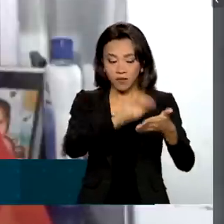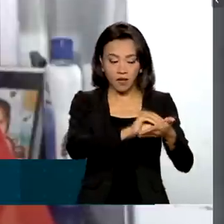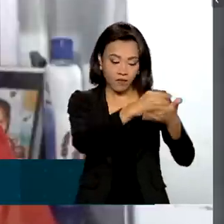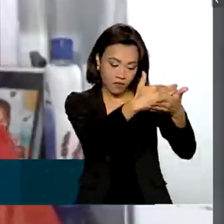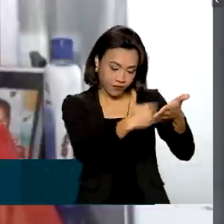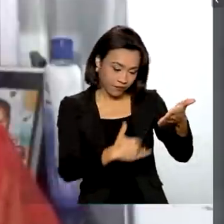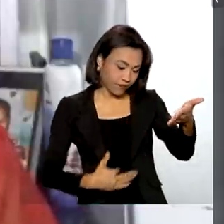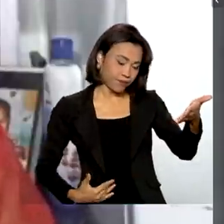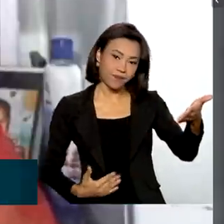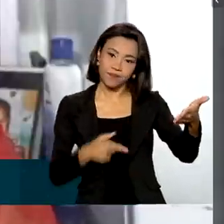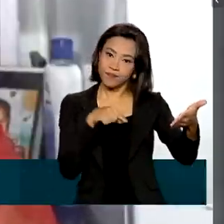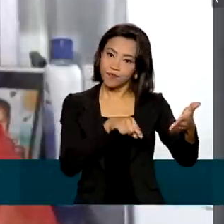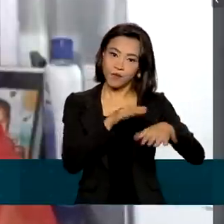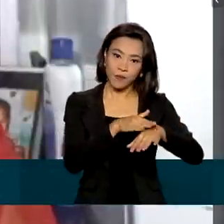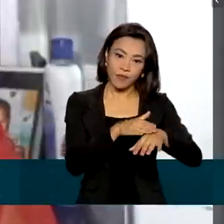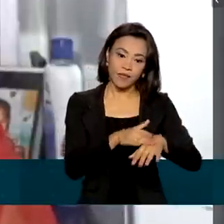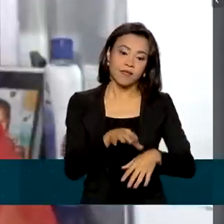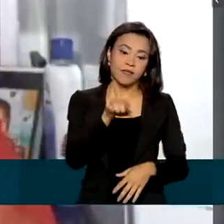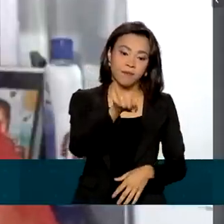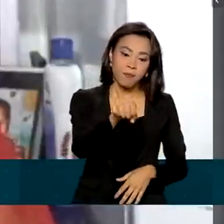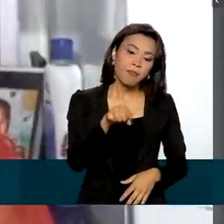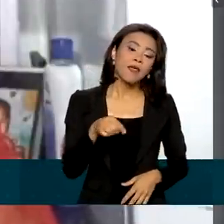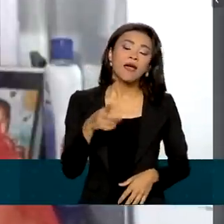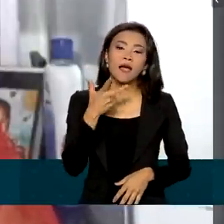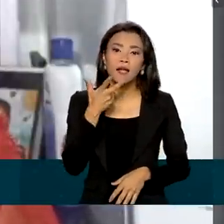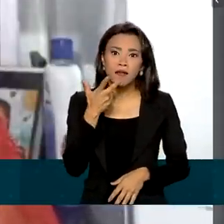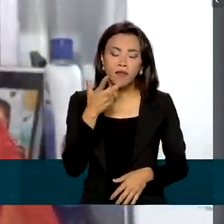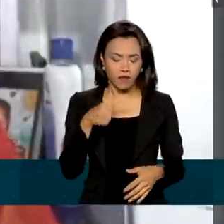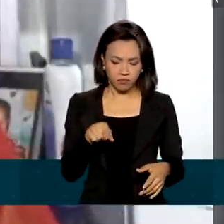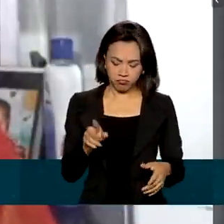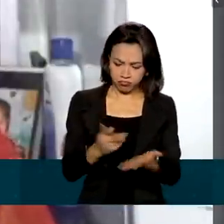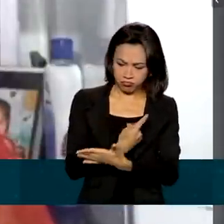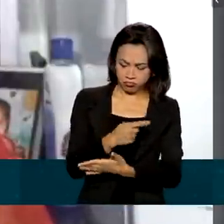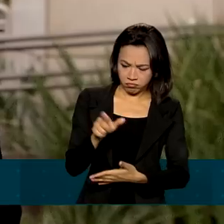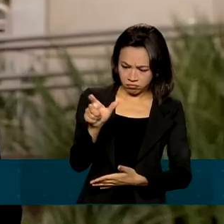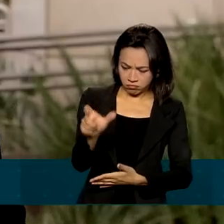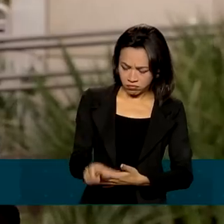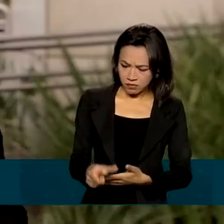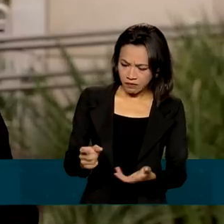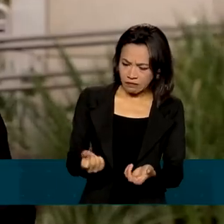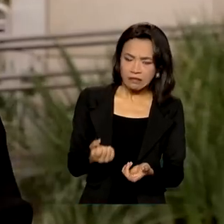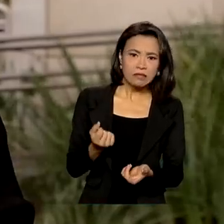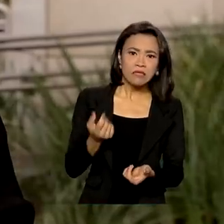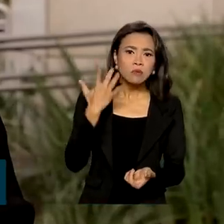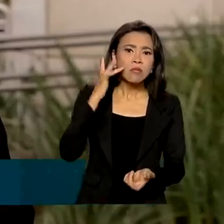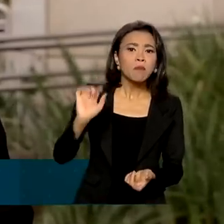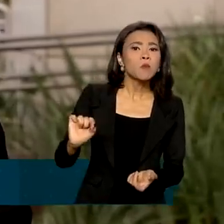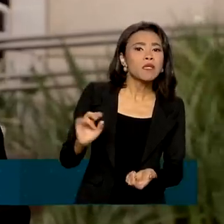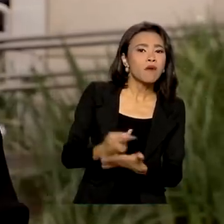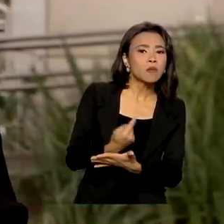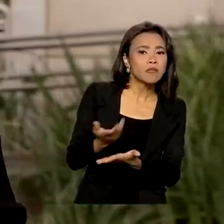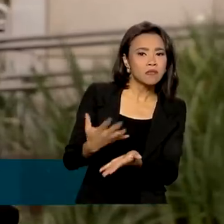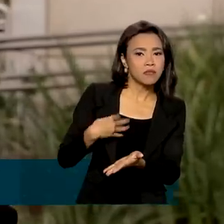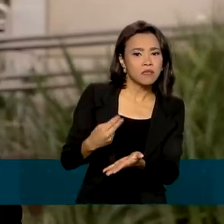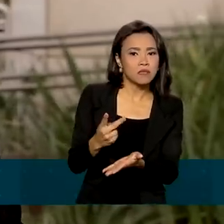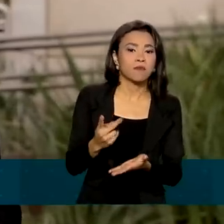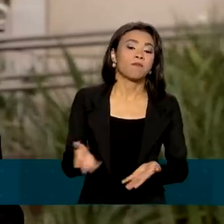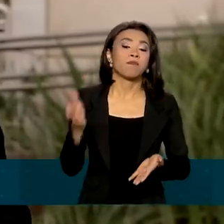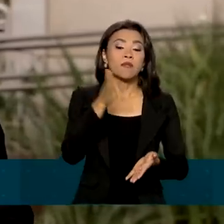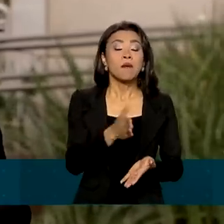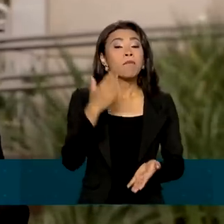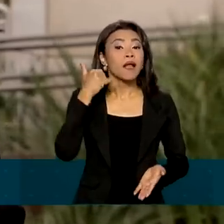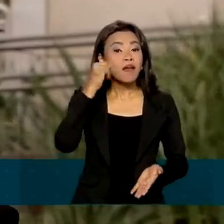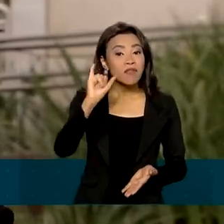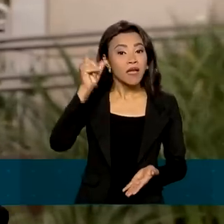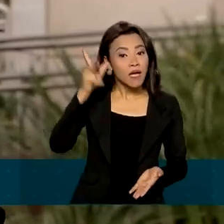regredindo, ela estava ficando com sequelas e a gente não sabia o que era. Para evitar casos como o da jovem Nathalie, o